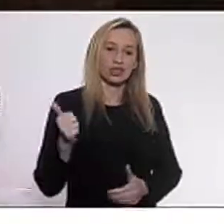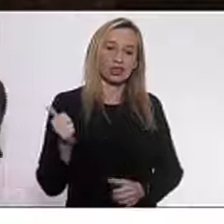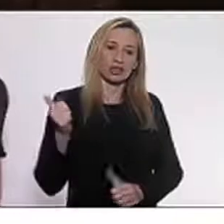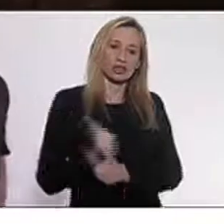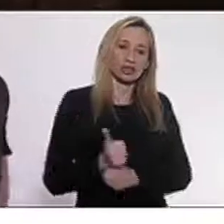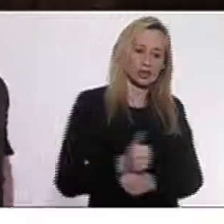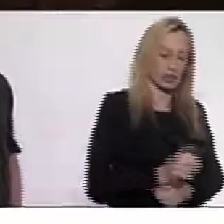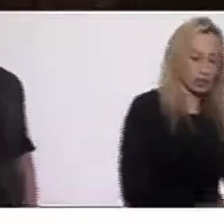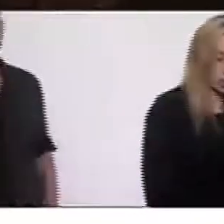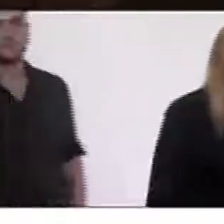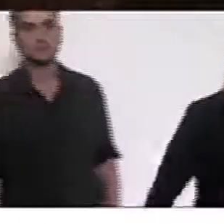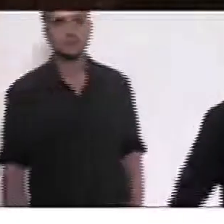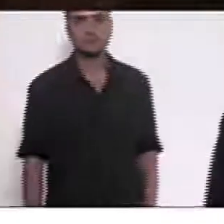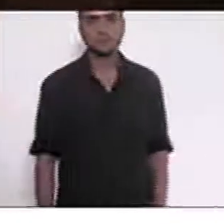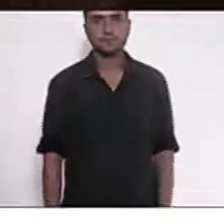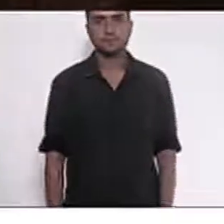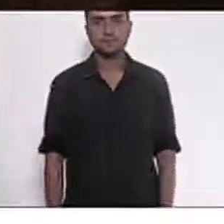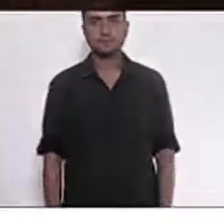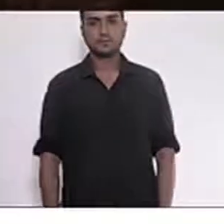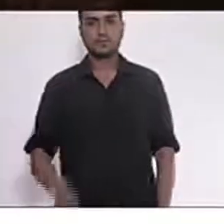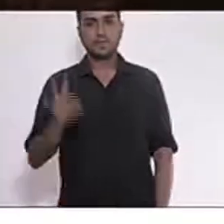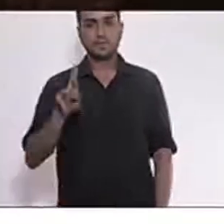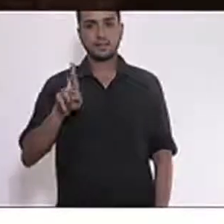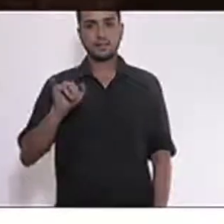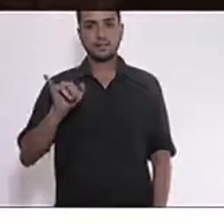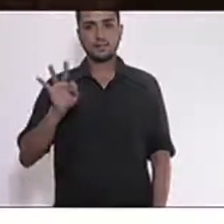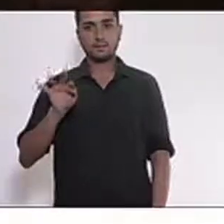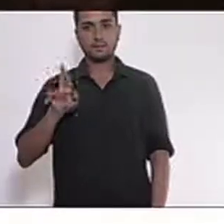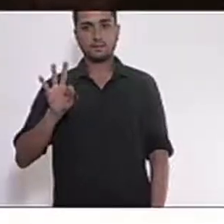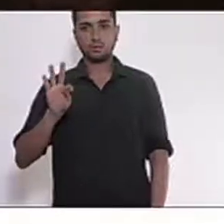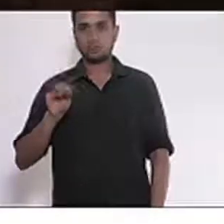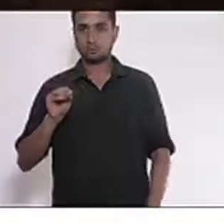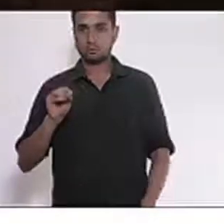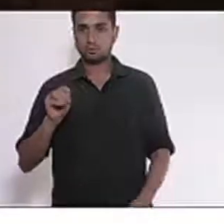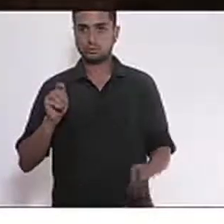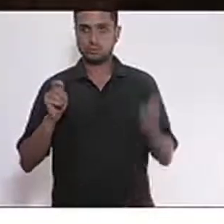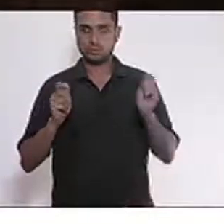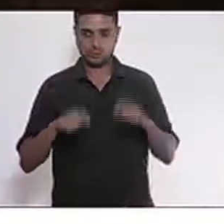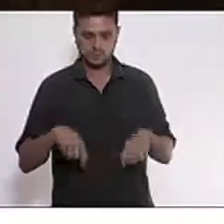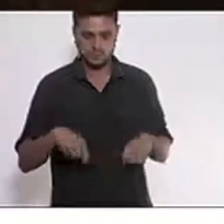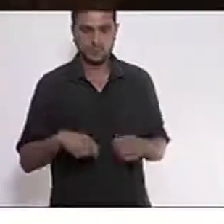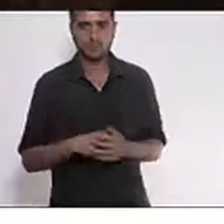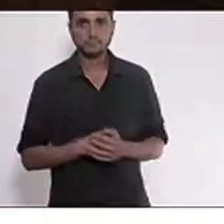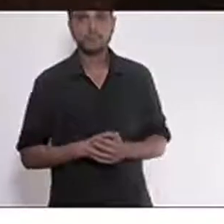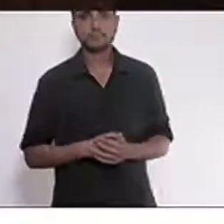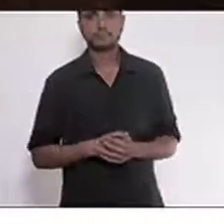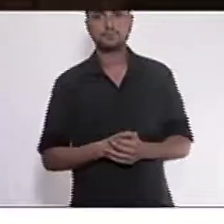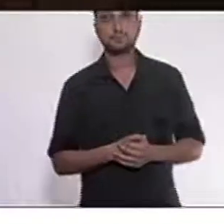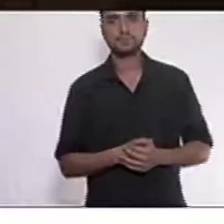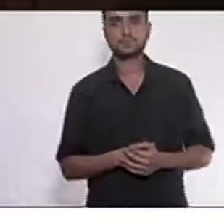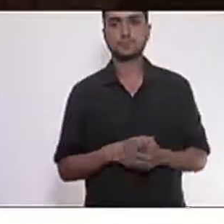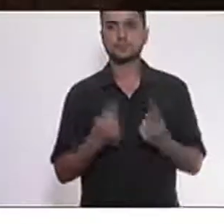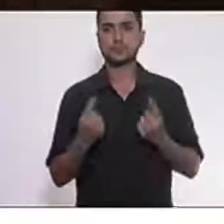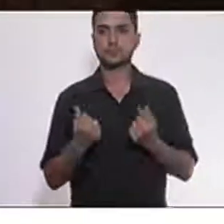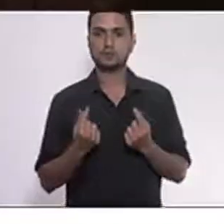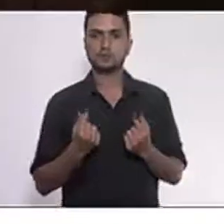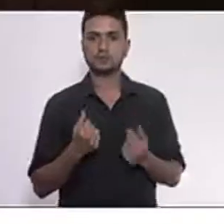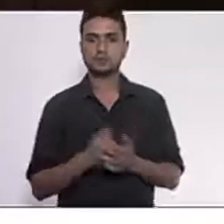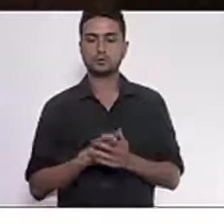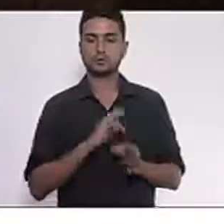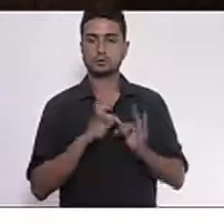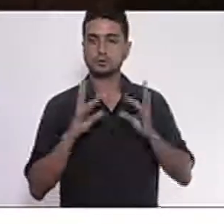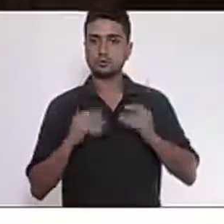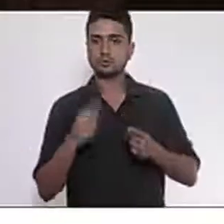integralmente no destino. porque o Rio de Janeiro